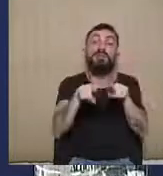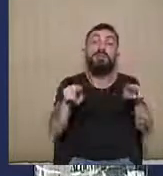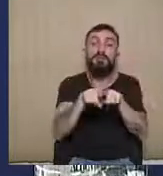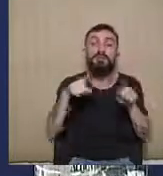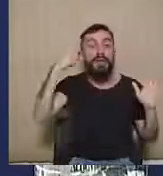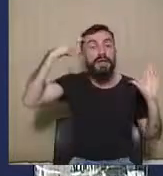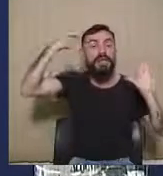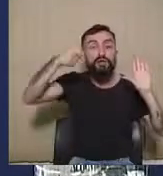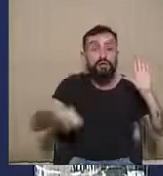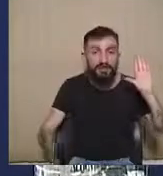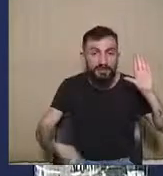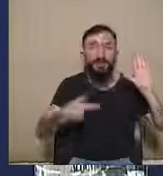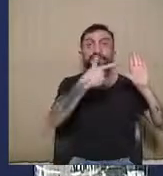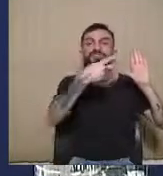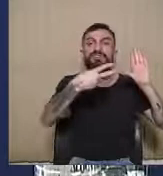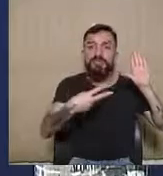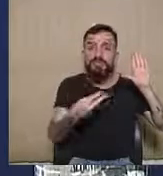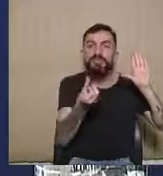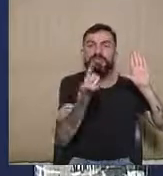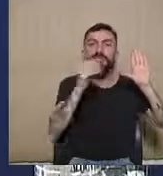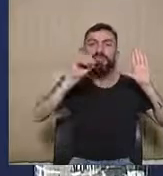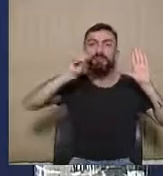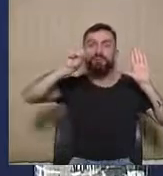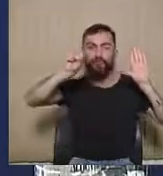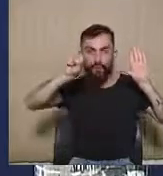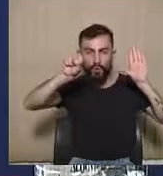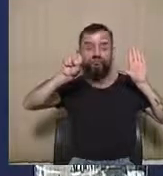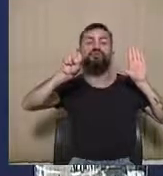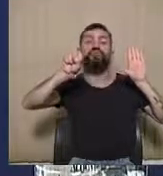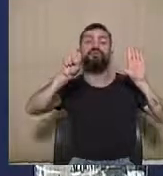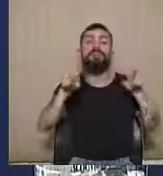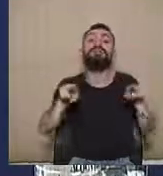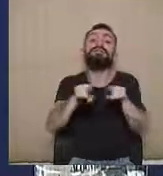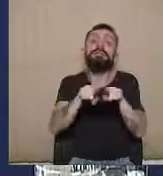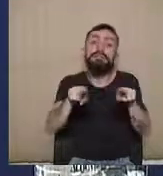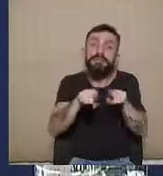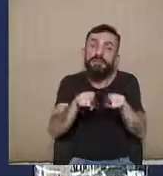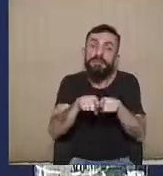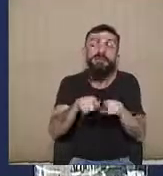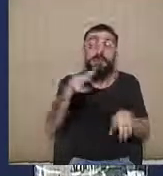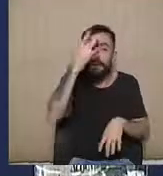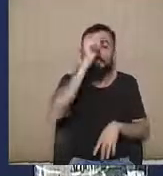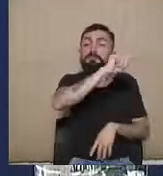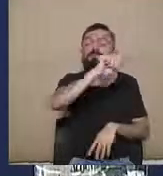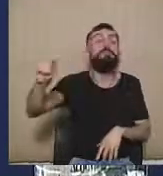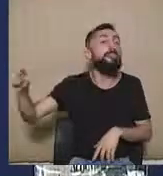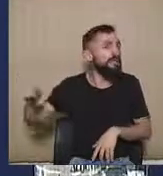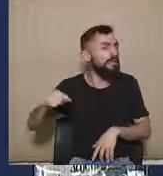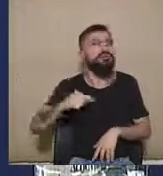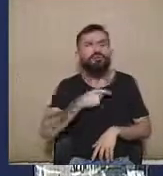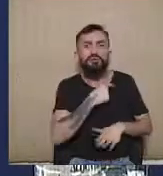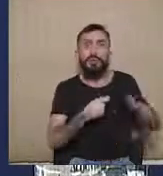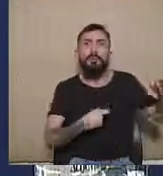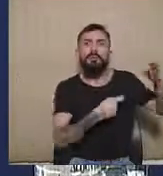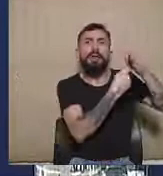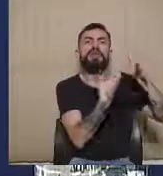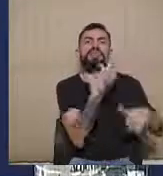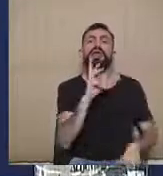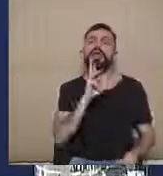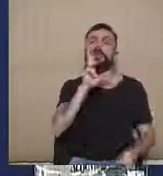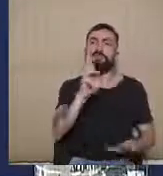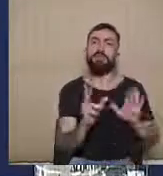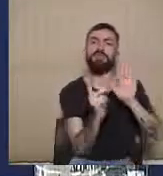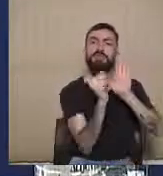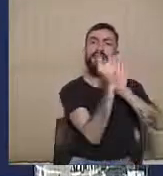Resolução 23.608. Temos também os pedidos de direito de resposta, que estão contemplados no artigo